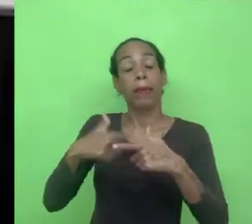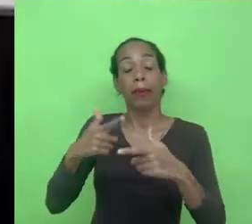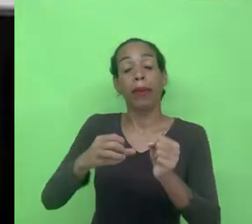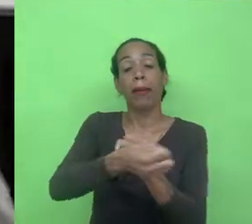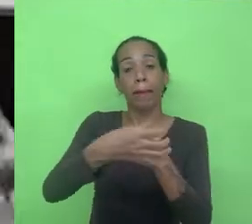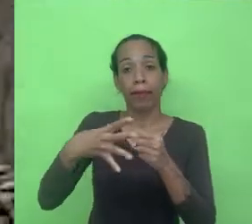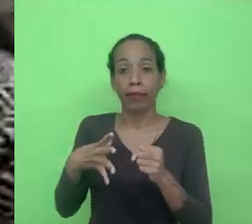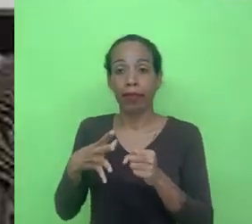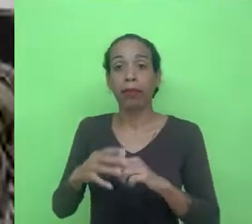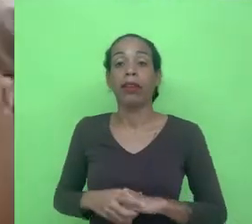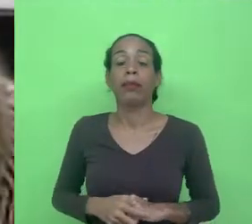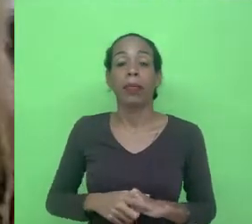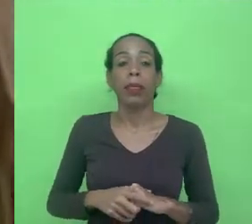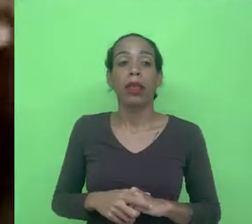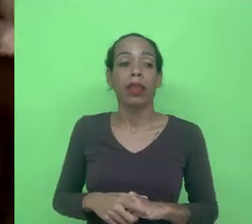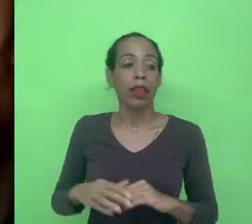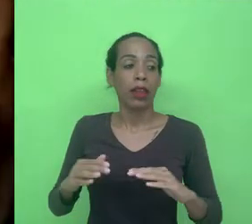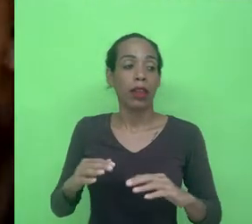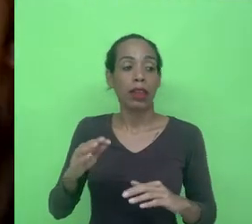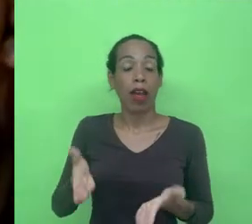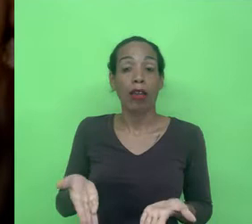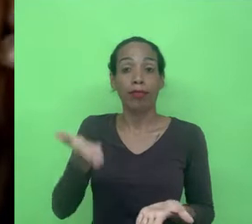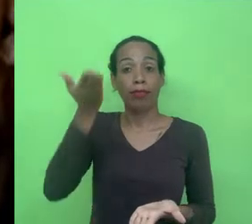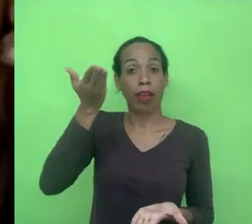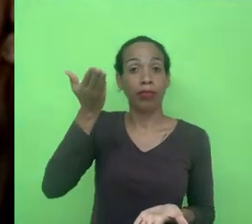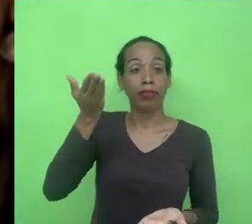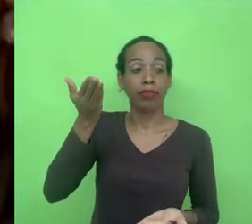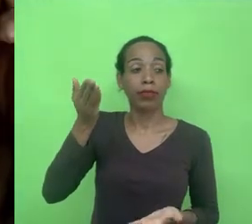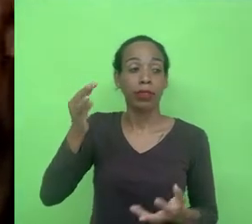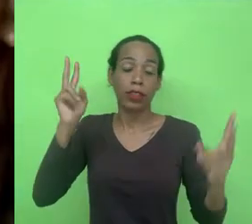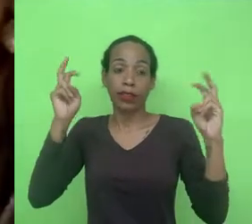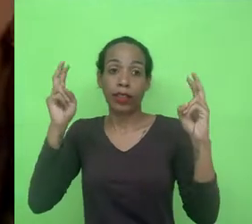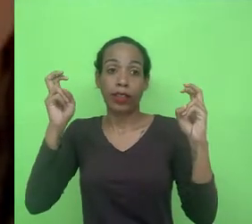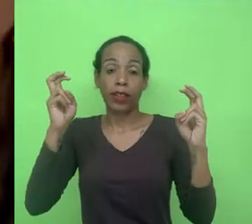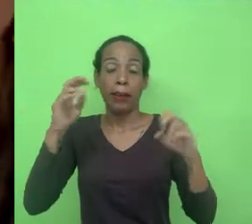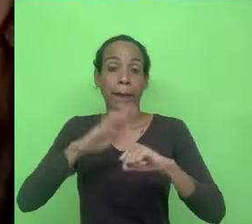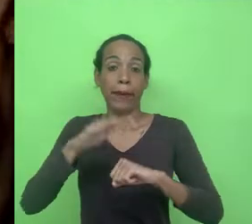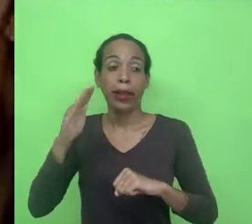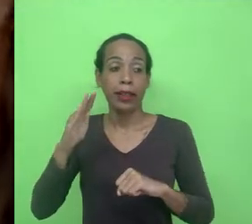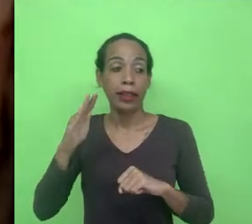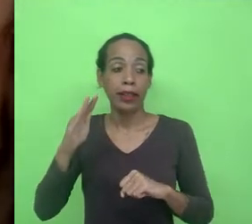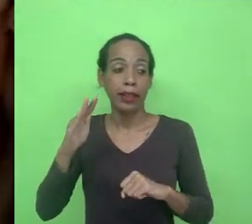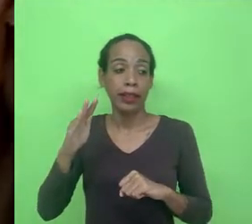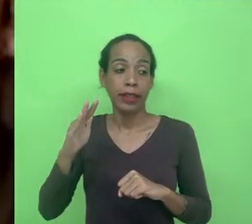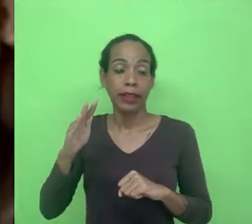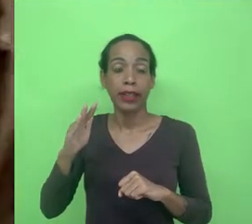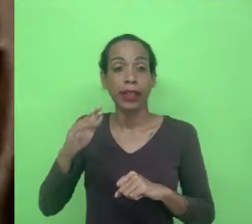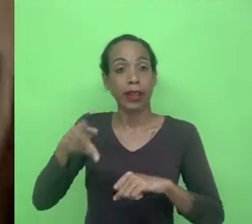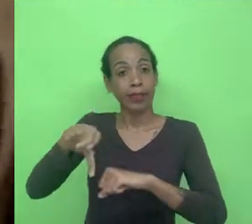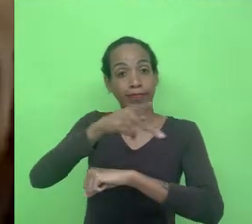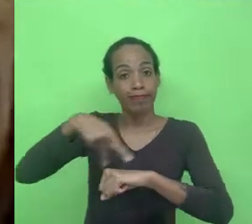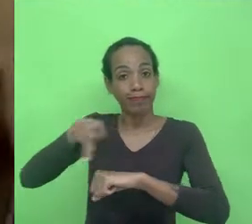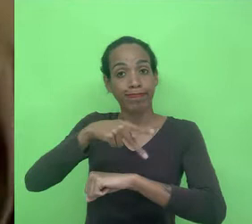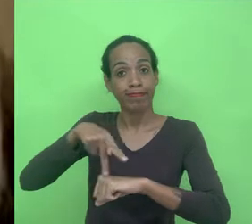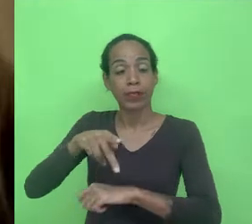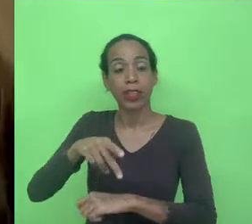e também é de relevo apesar da sua temática ser mais o campo mais baixo direto internacional ter em mente que o